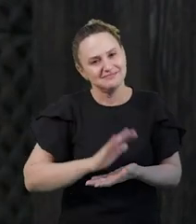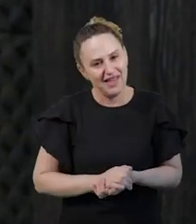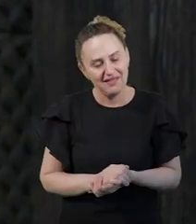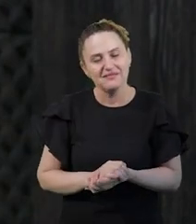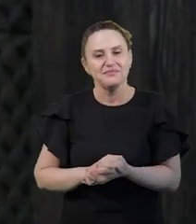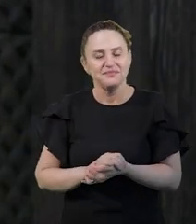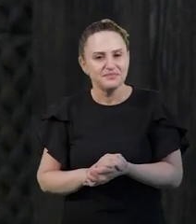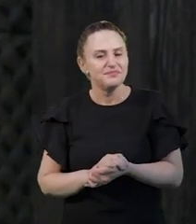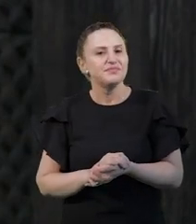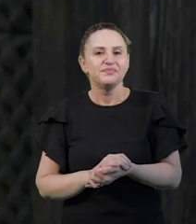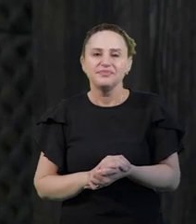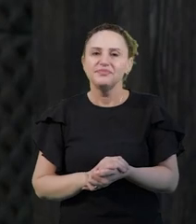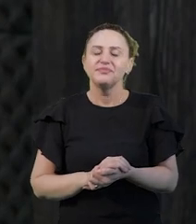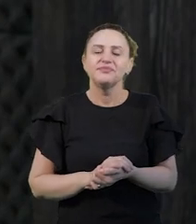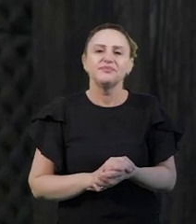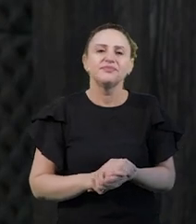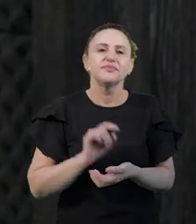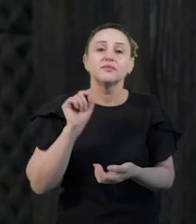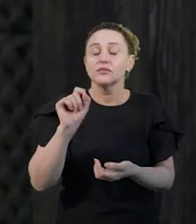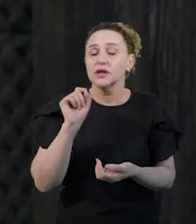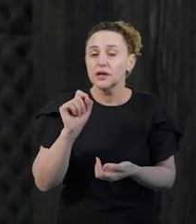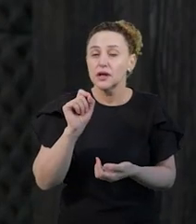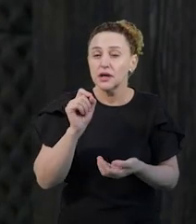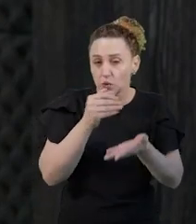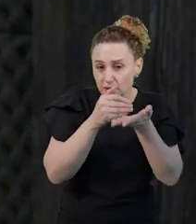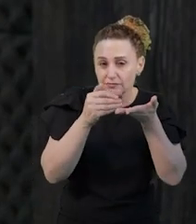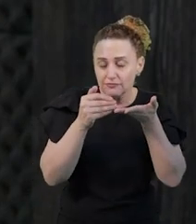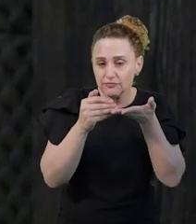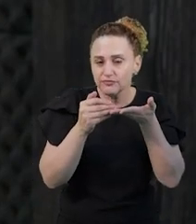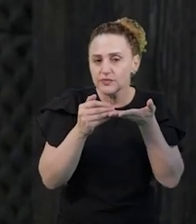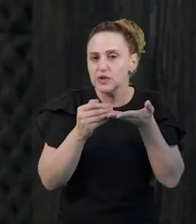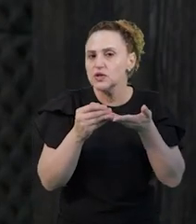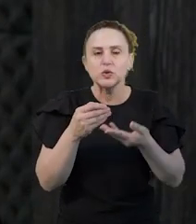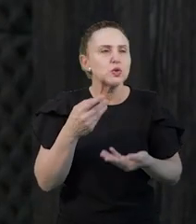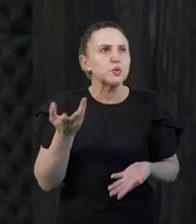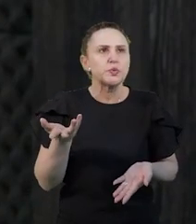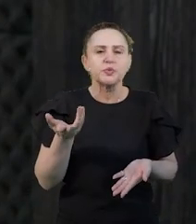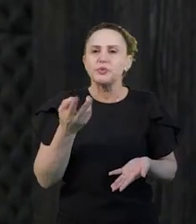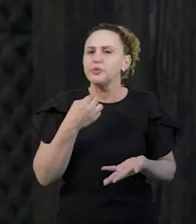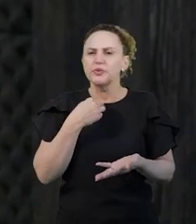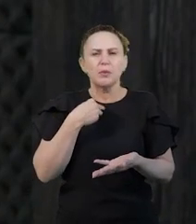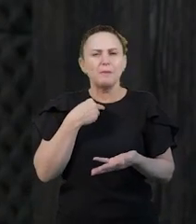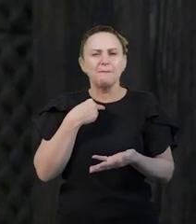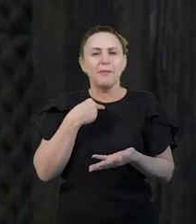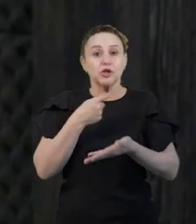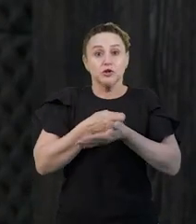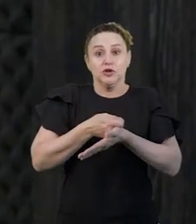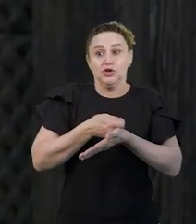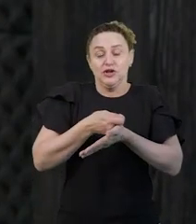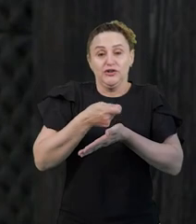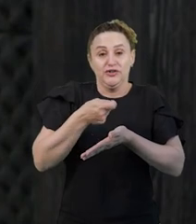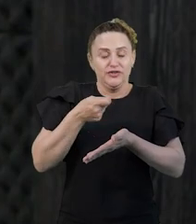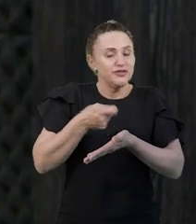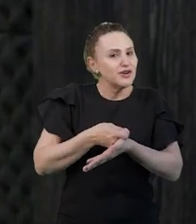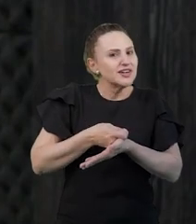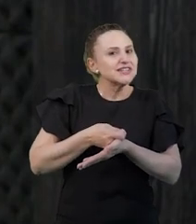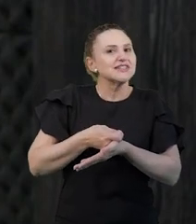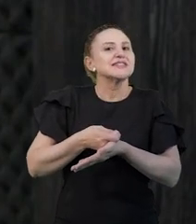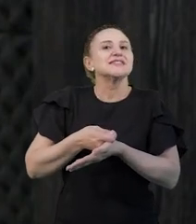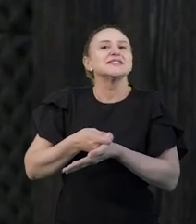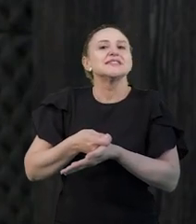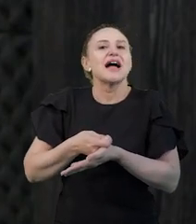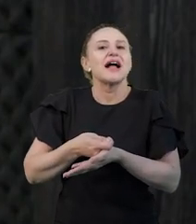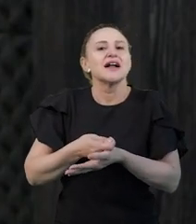de início, eu penso que não se deva nem forçar essas coisas nas crianças pela sua própria